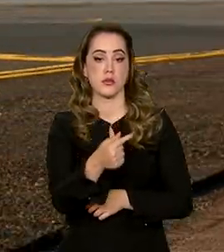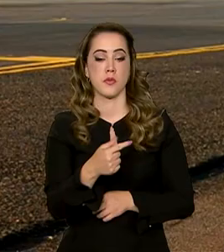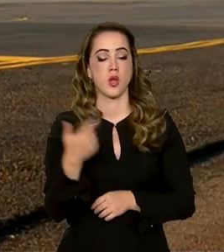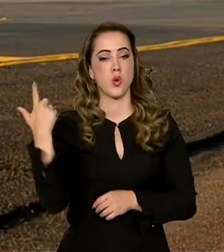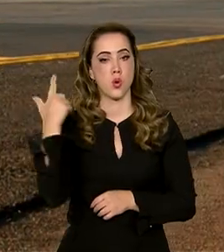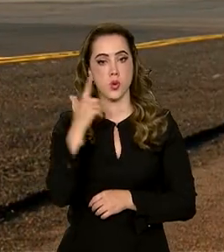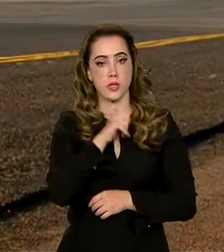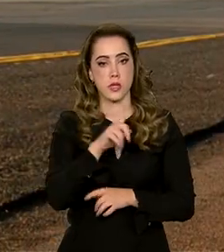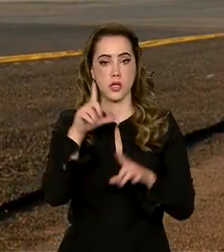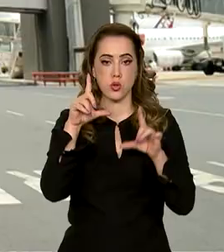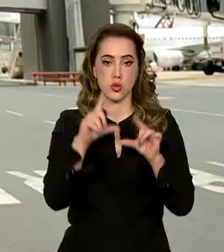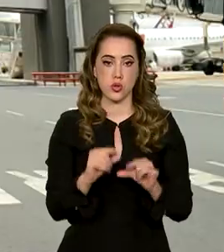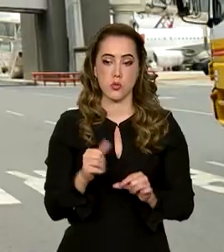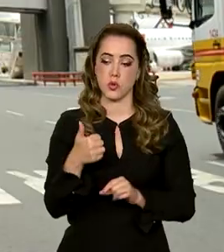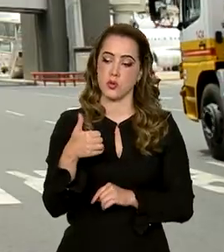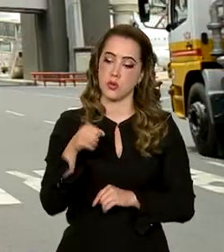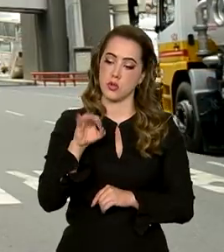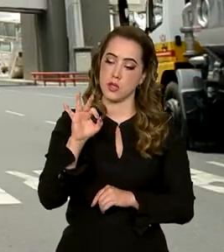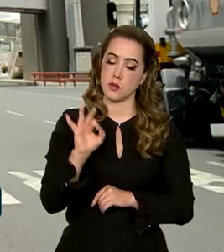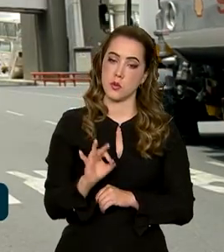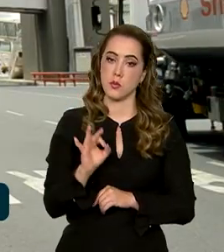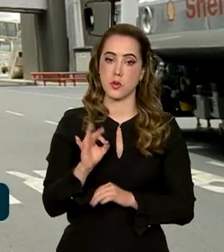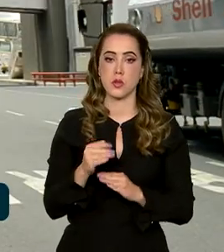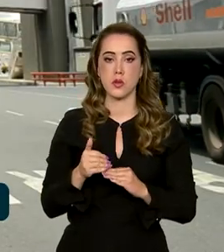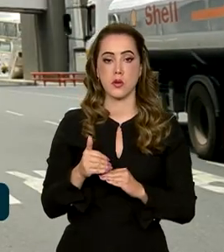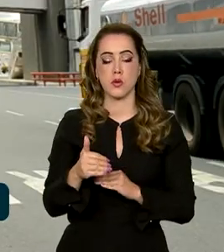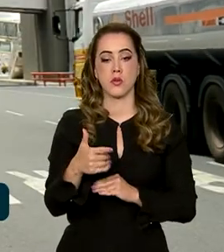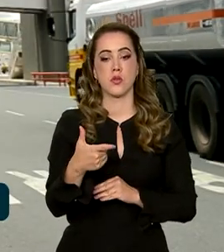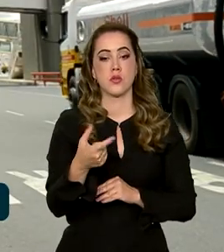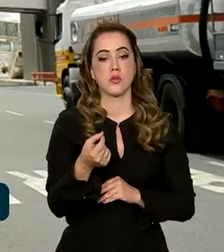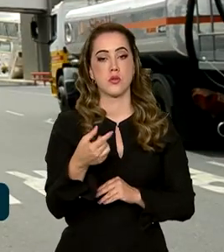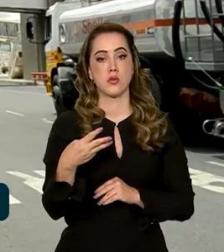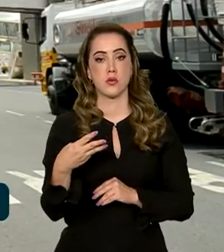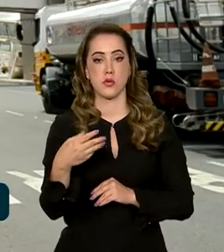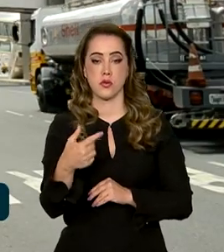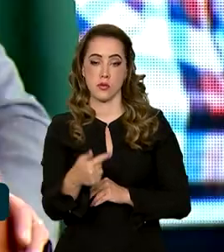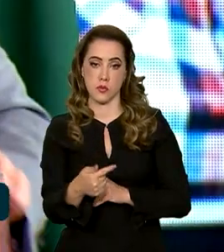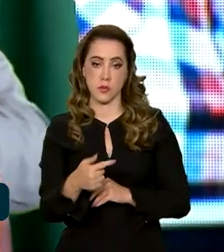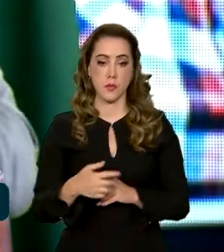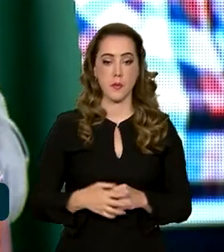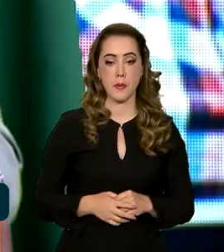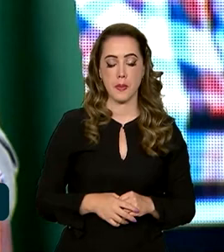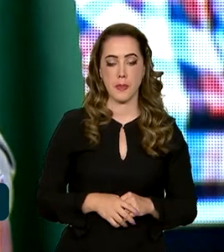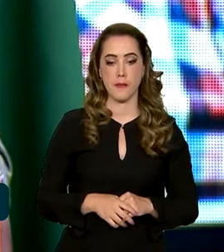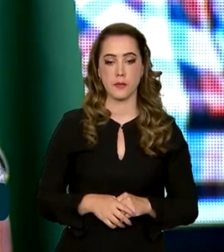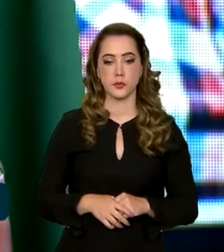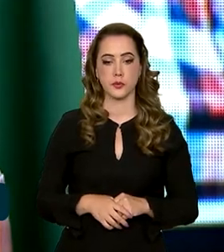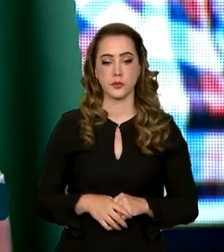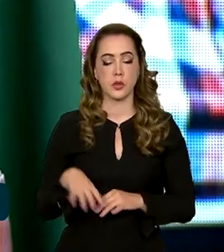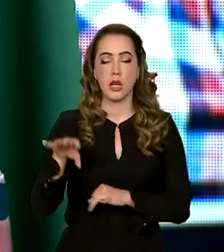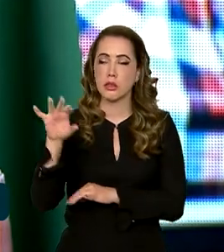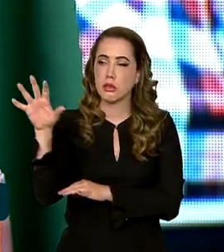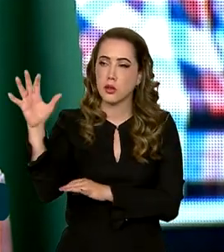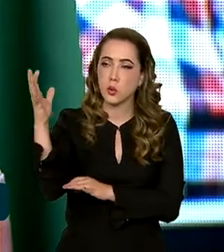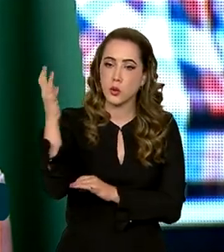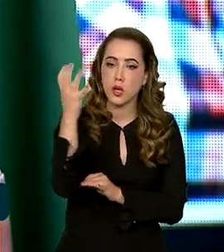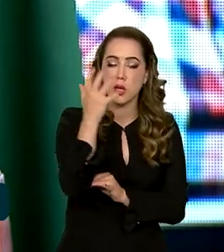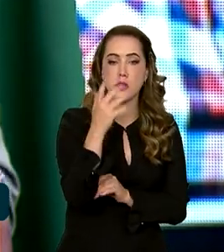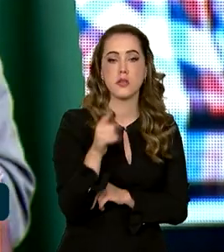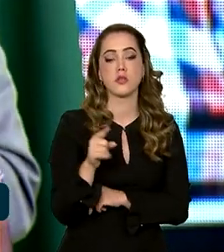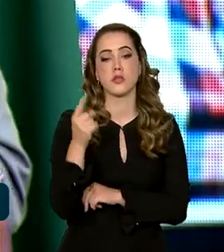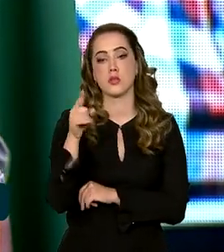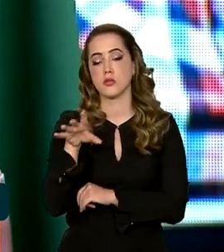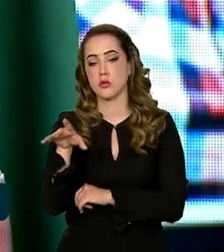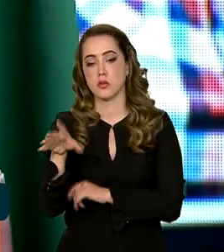alcançando redução de 10% em 2037. A natureza de um